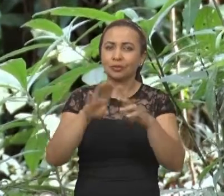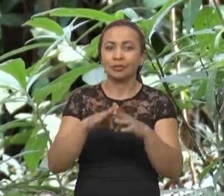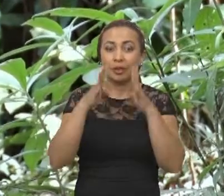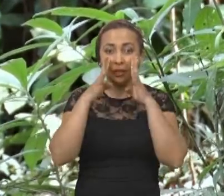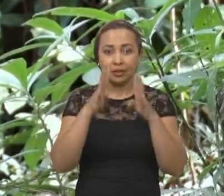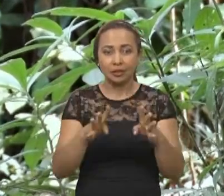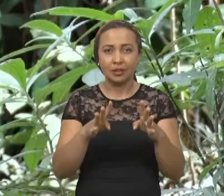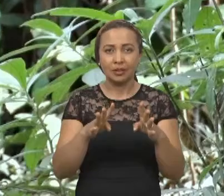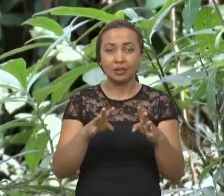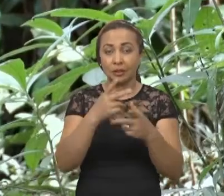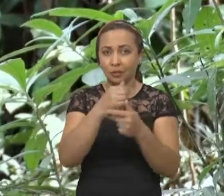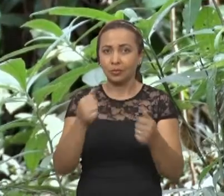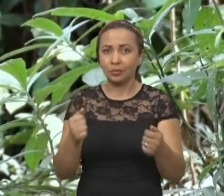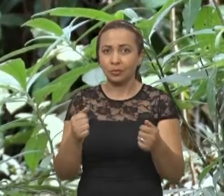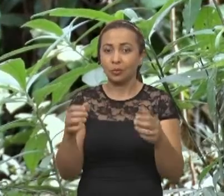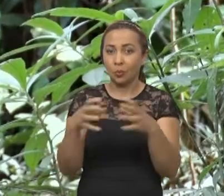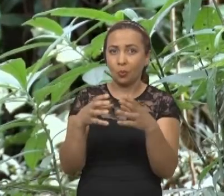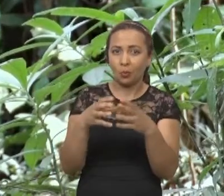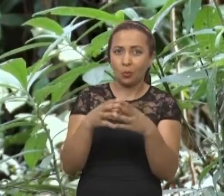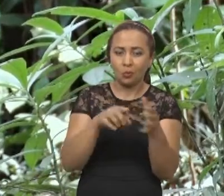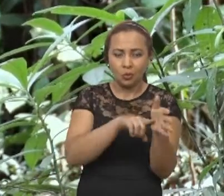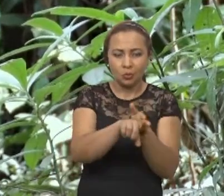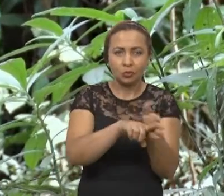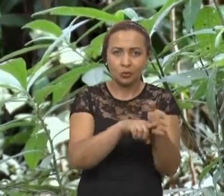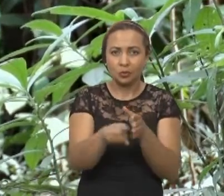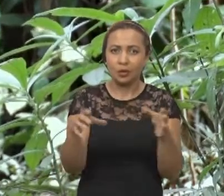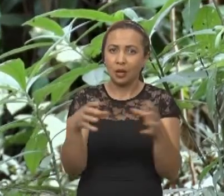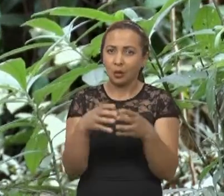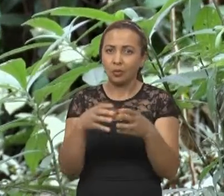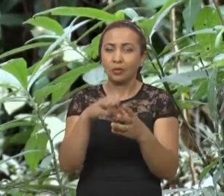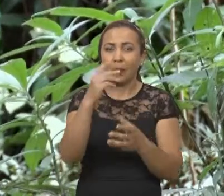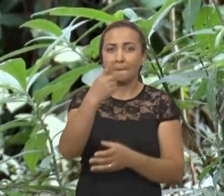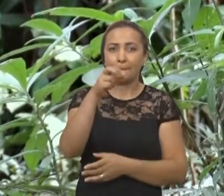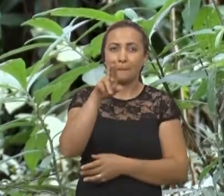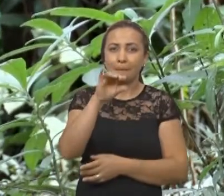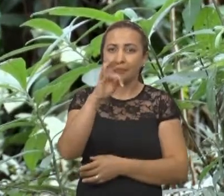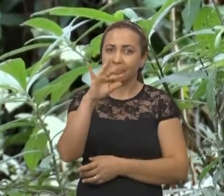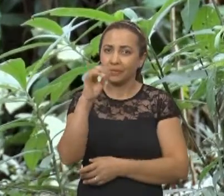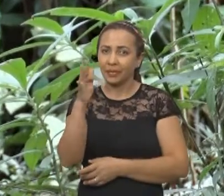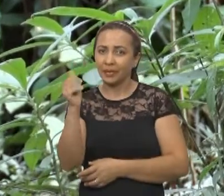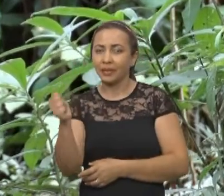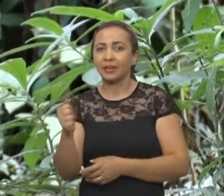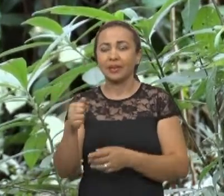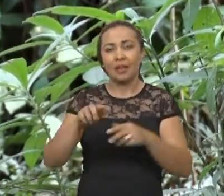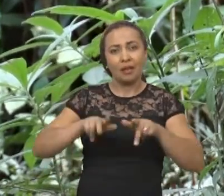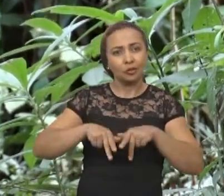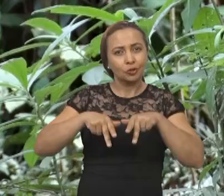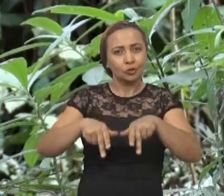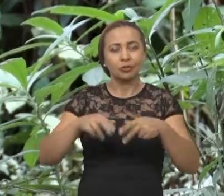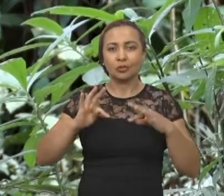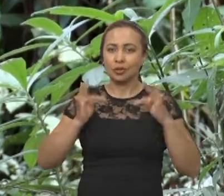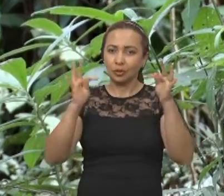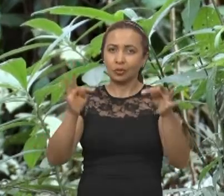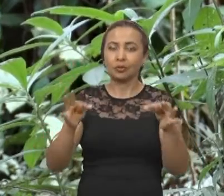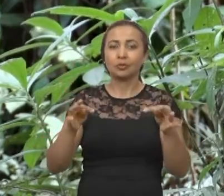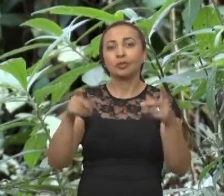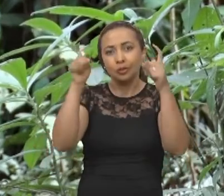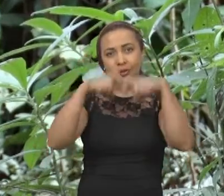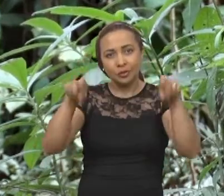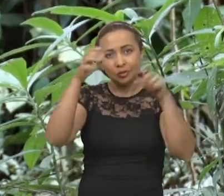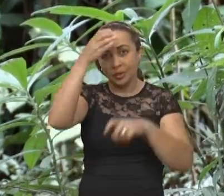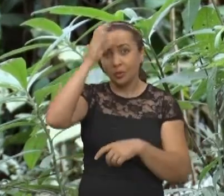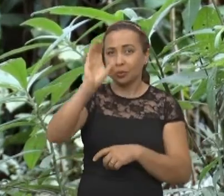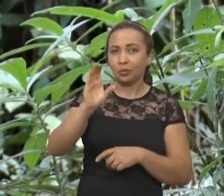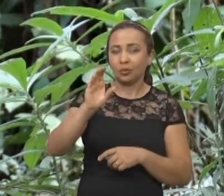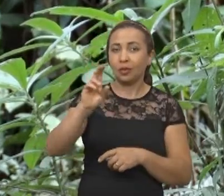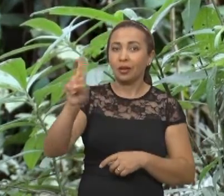digitais. Atenta a estas questões uma equipe de pesquisa da Coletiva Periféricas e do grupo de pesquisa em gênero,